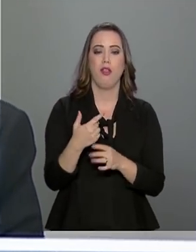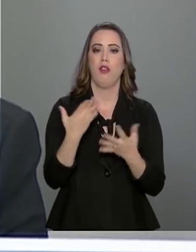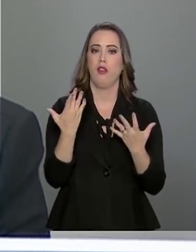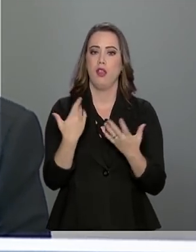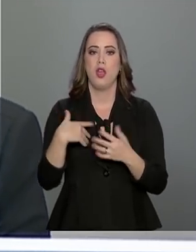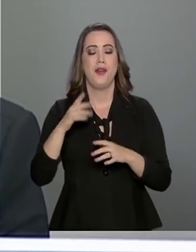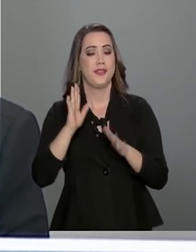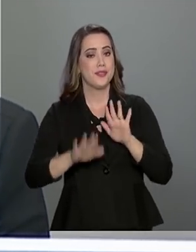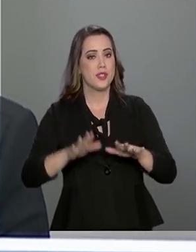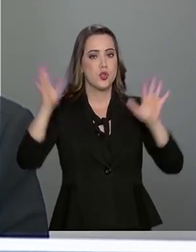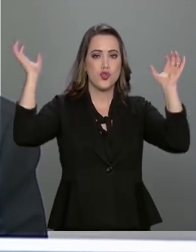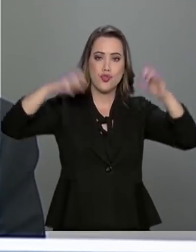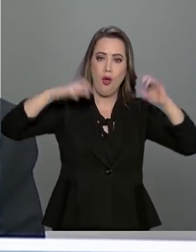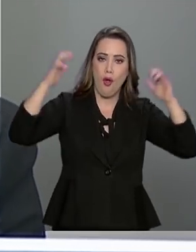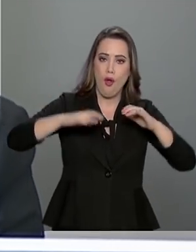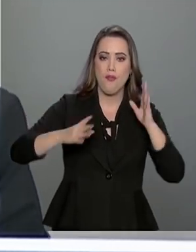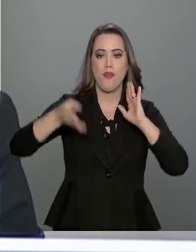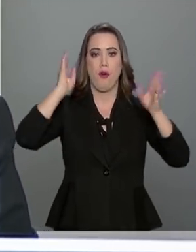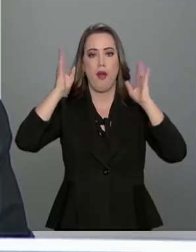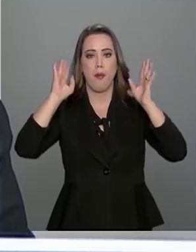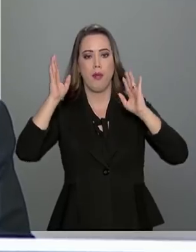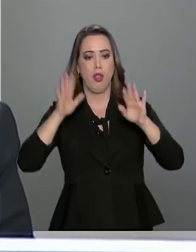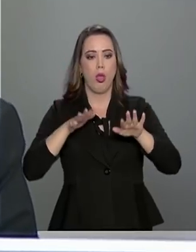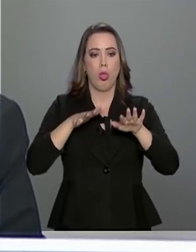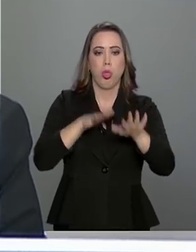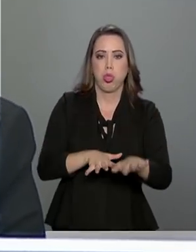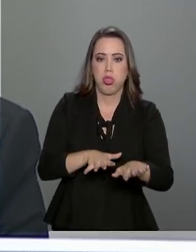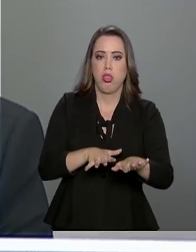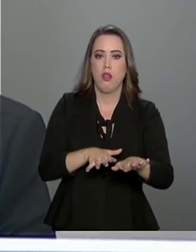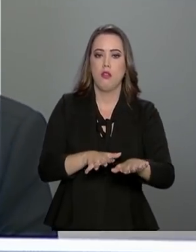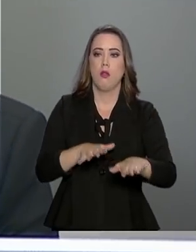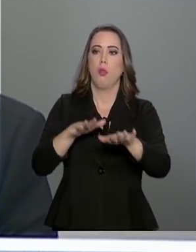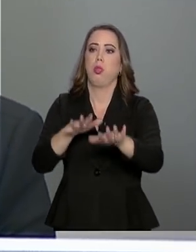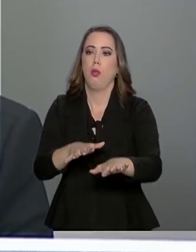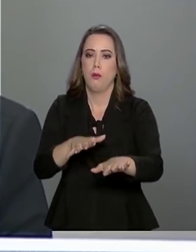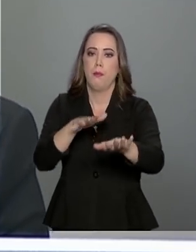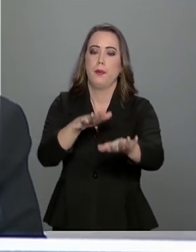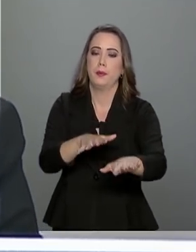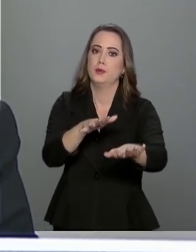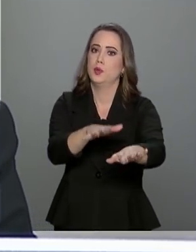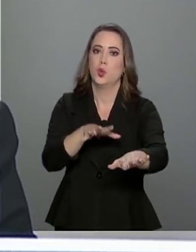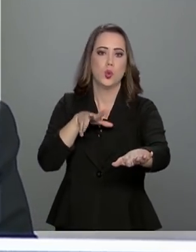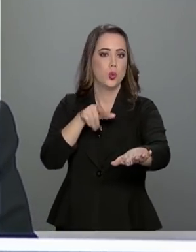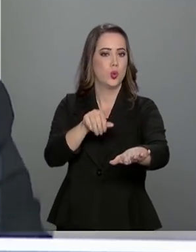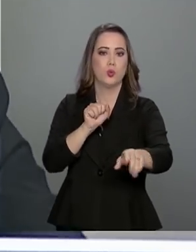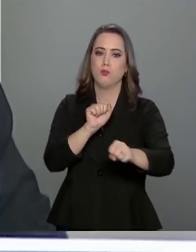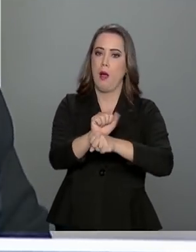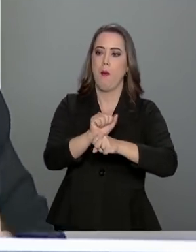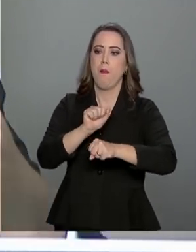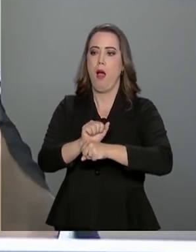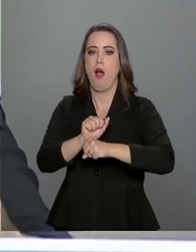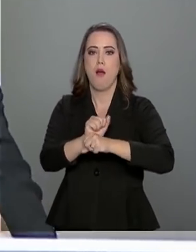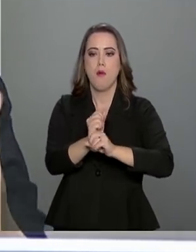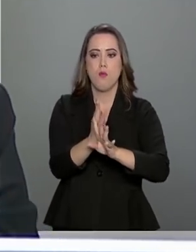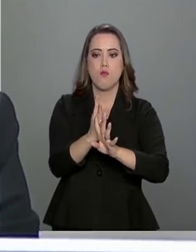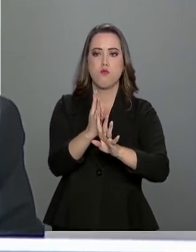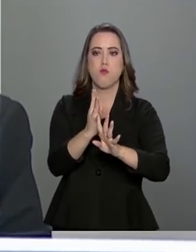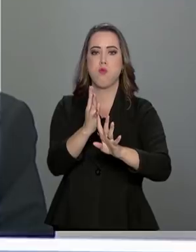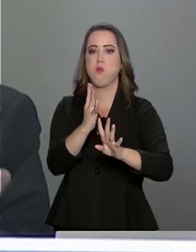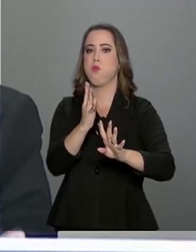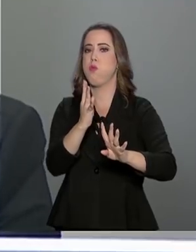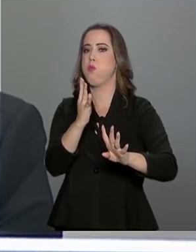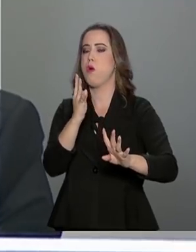chove, o caminhão atola o outro caminhão quer passar, atola também daqui a pouco você está com a praça de trabalho completamente bloqueada a gente não consegue sequer